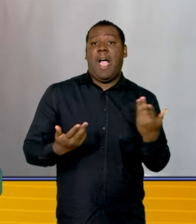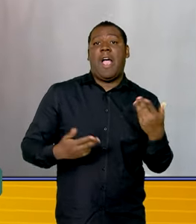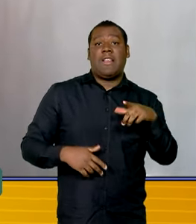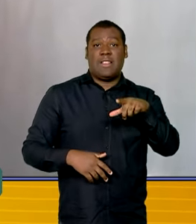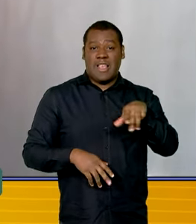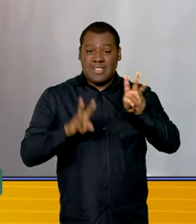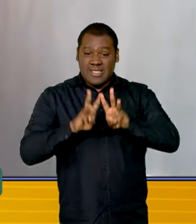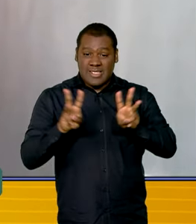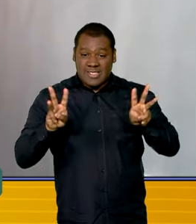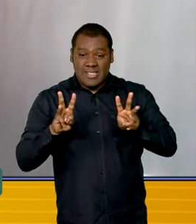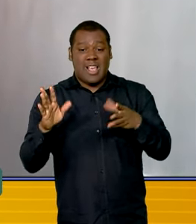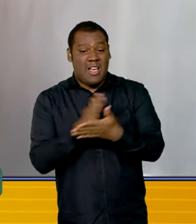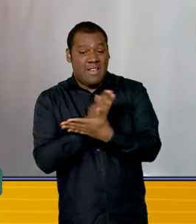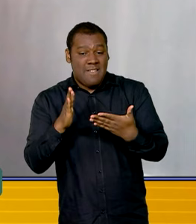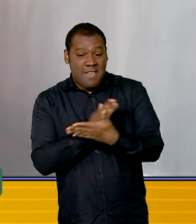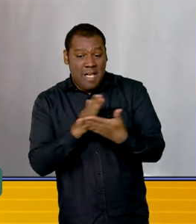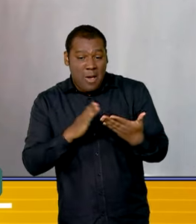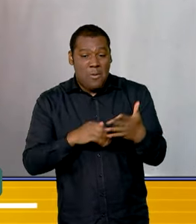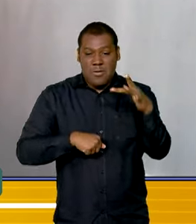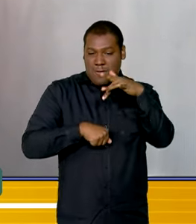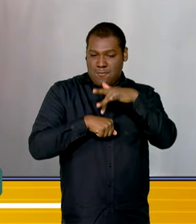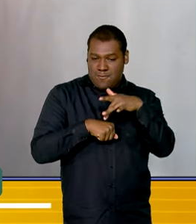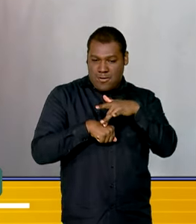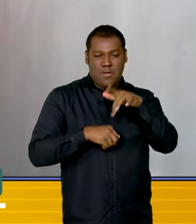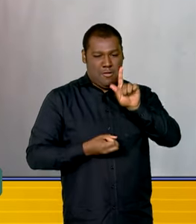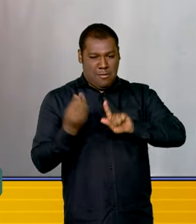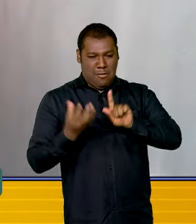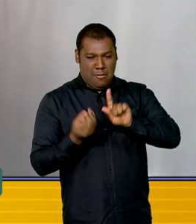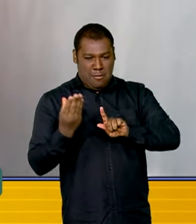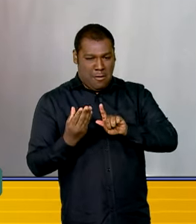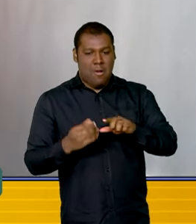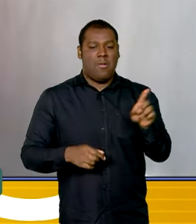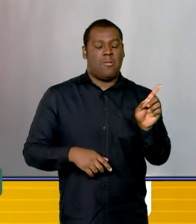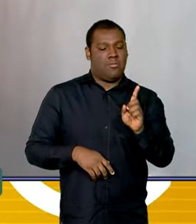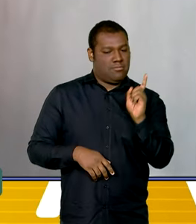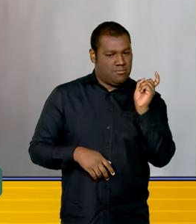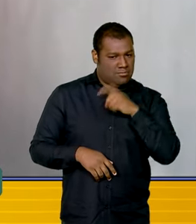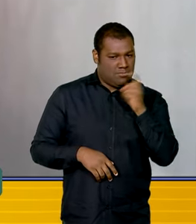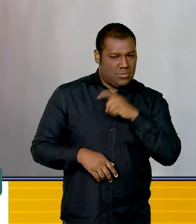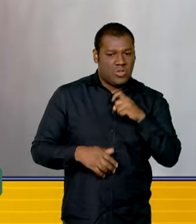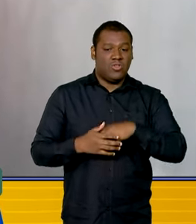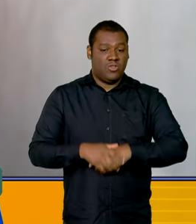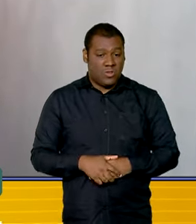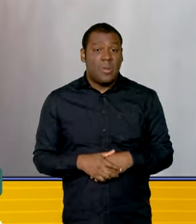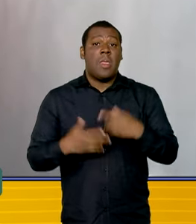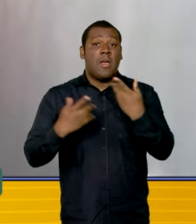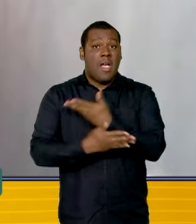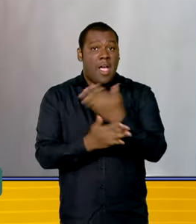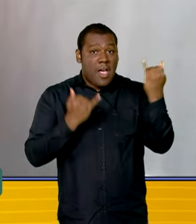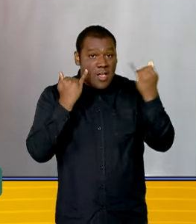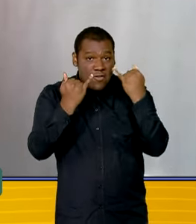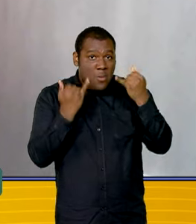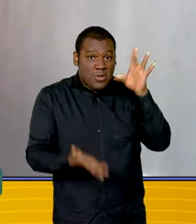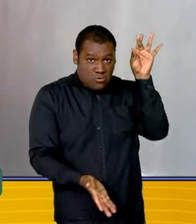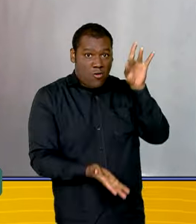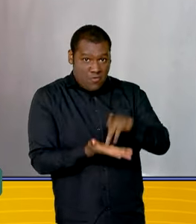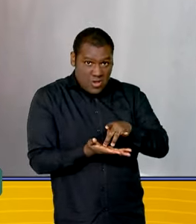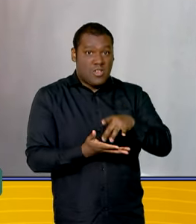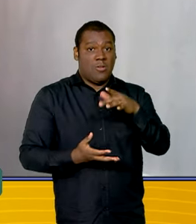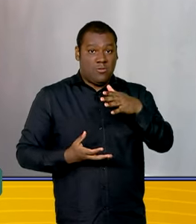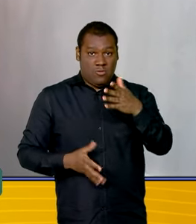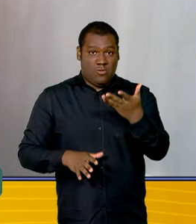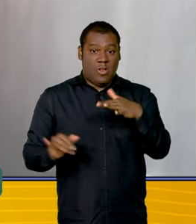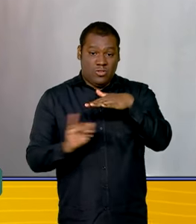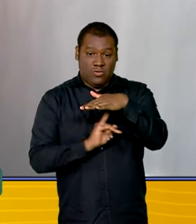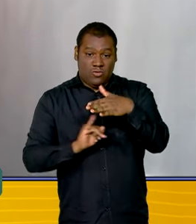ter acesso a determinadas coisas, não caiu nisso. Basicamente, os canais oficiais da Receita Federal são a